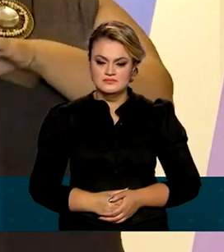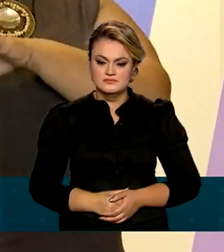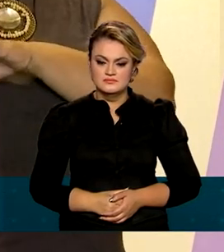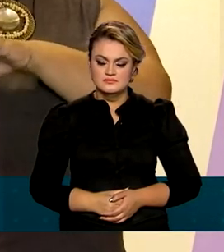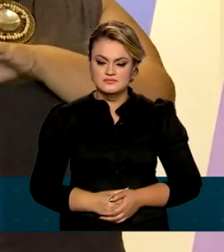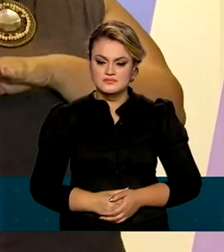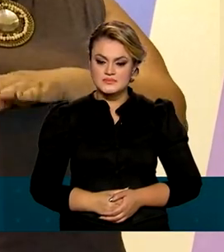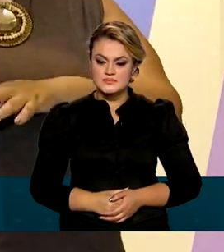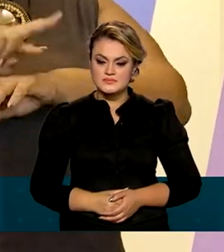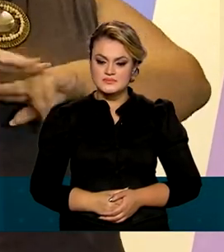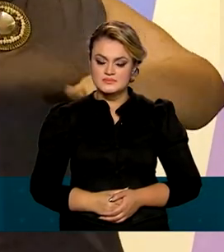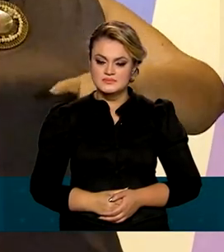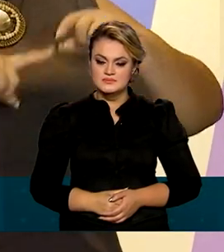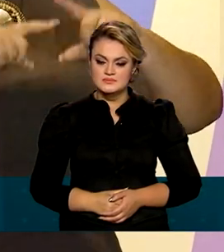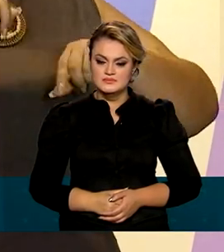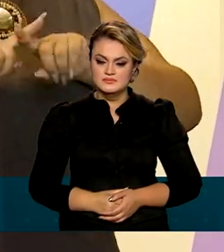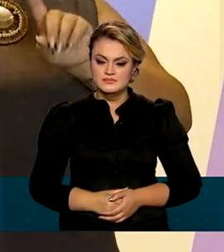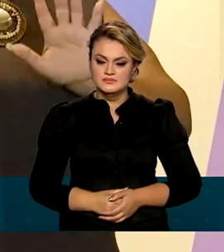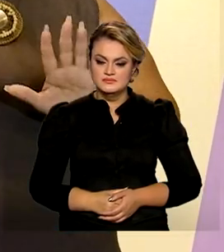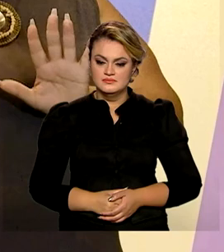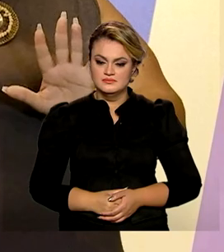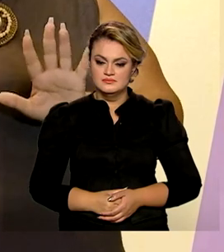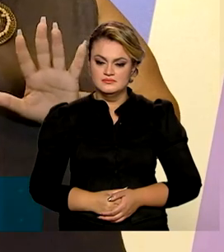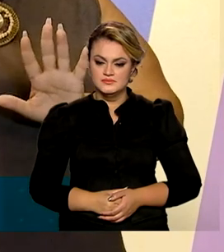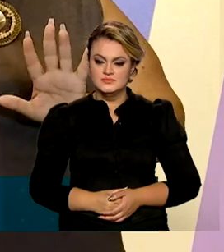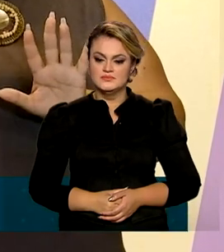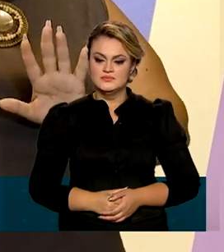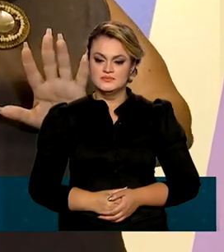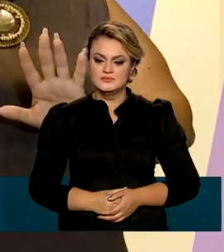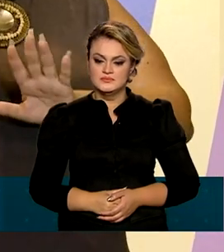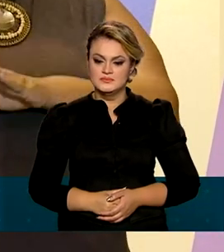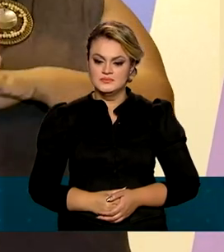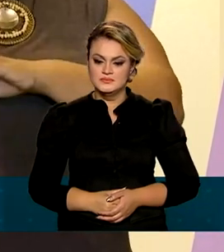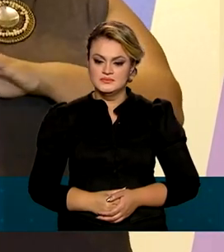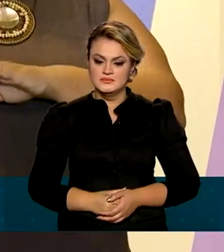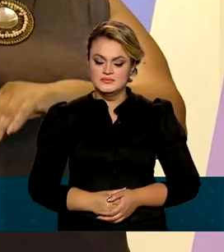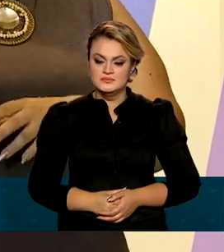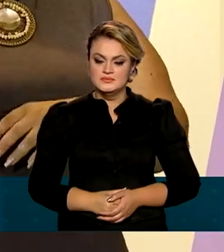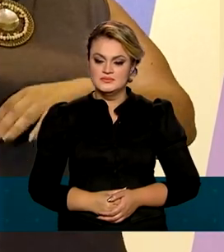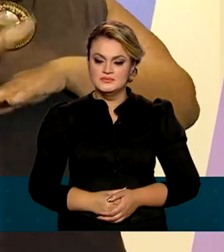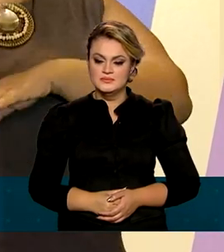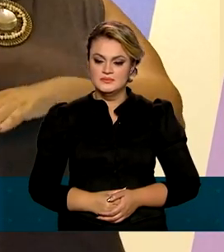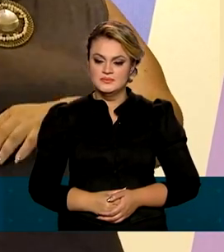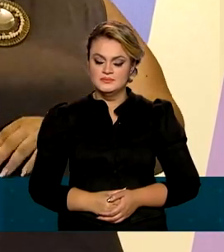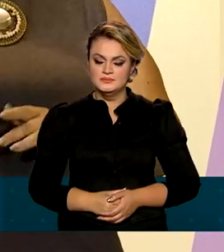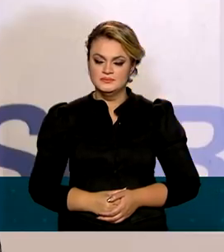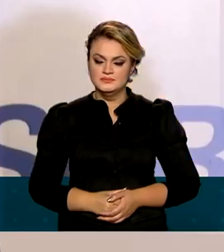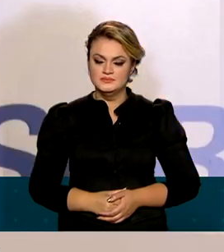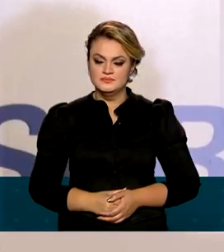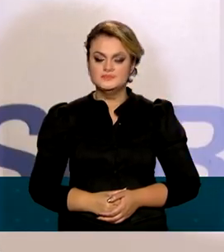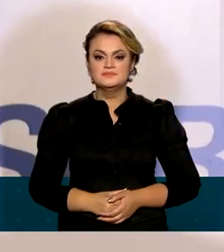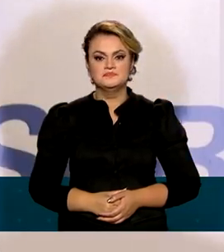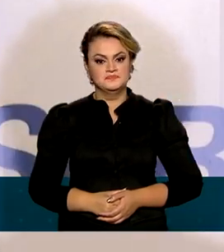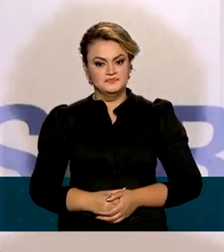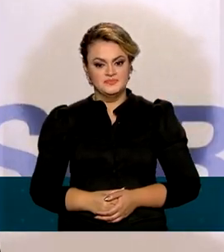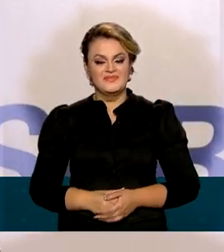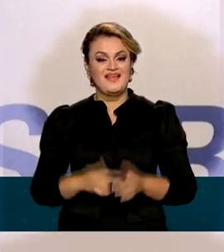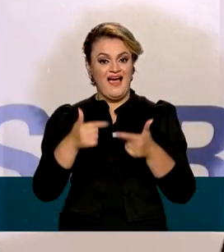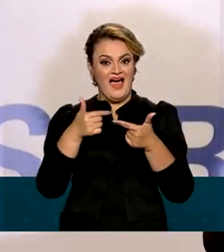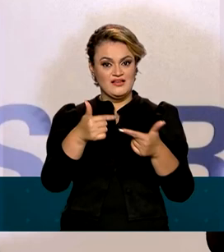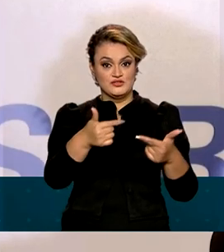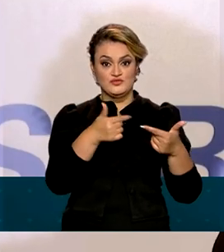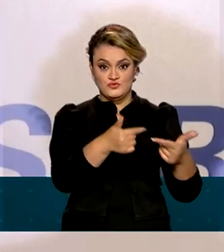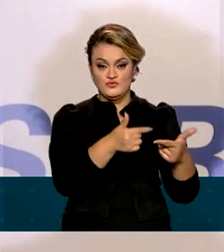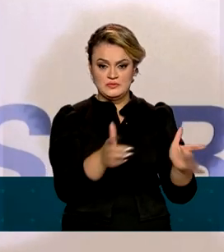Mas os produtos lácteos, nós temos tudo para ser o maior exportador de lácteos do mundo. E nós vamos alcançar com um trabalho sério. Dentre as ações